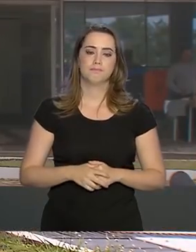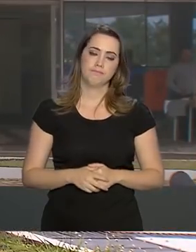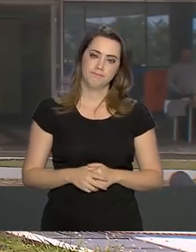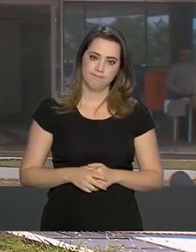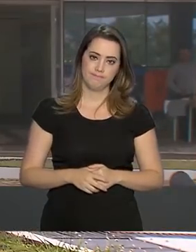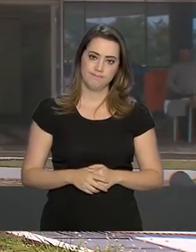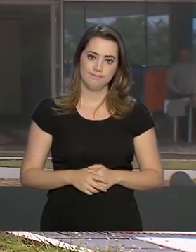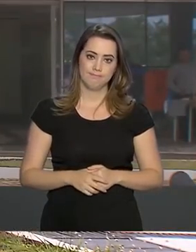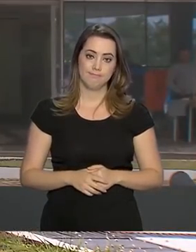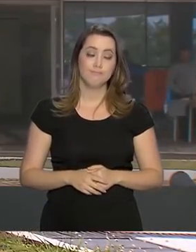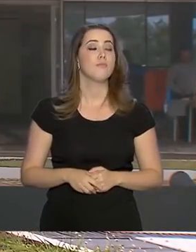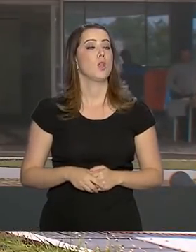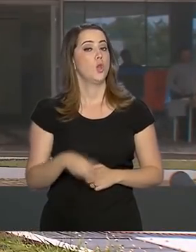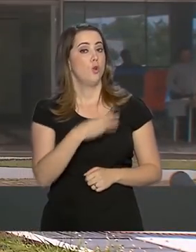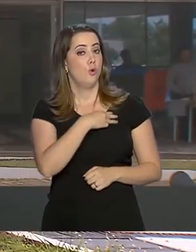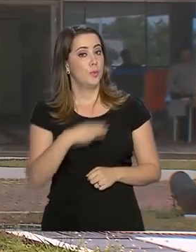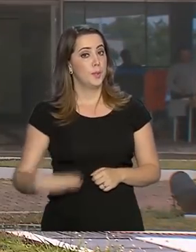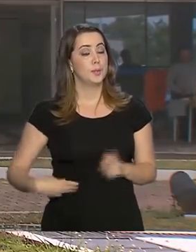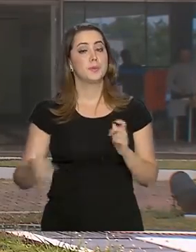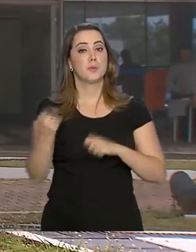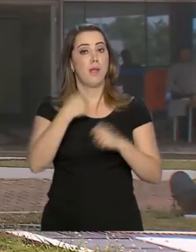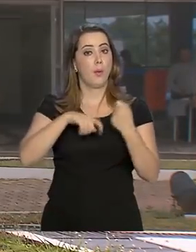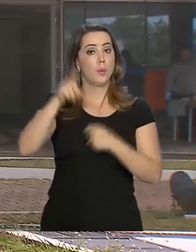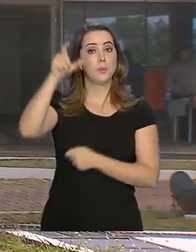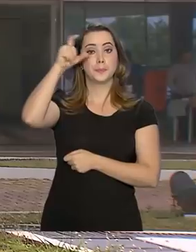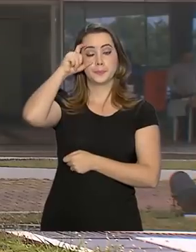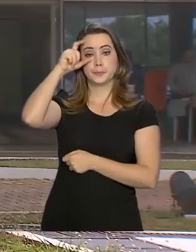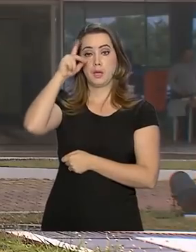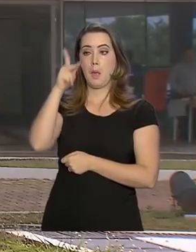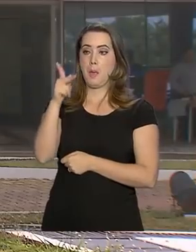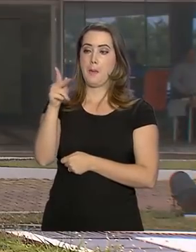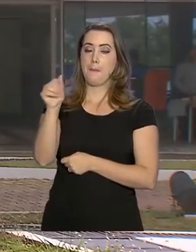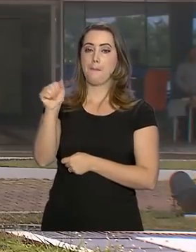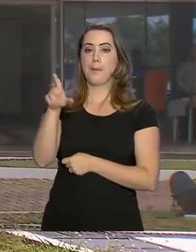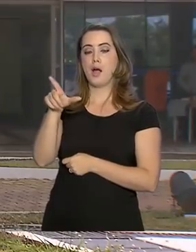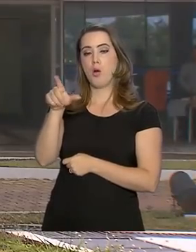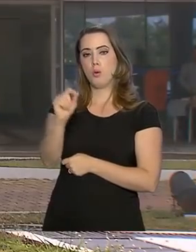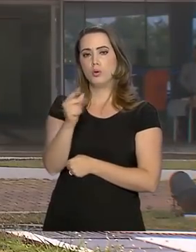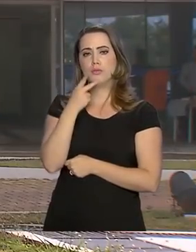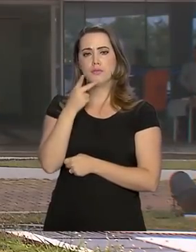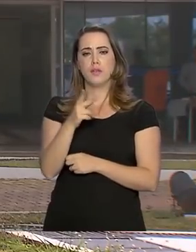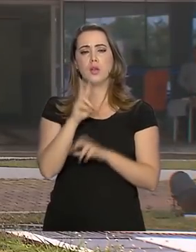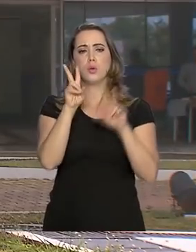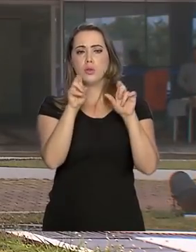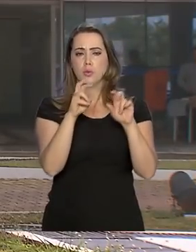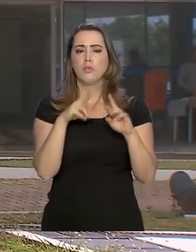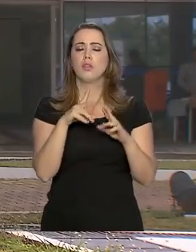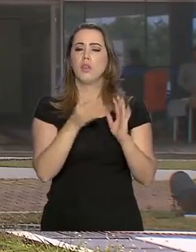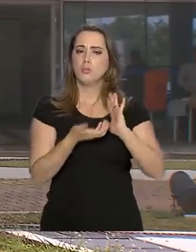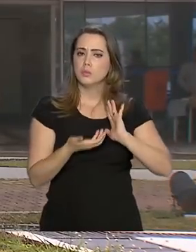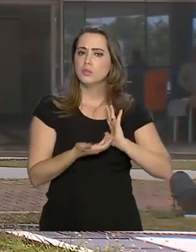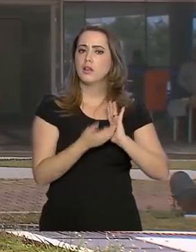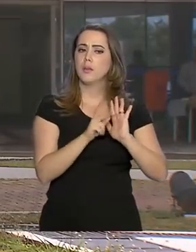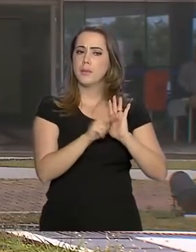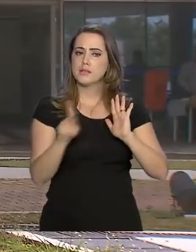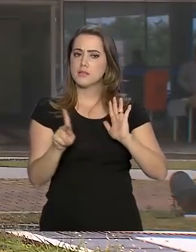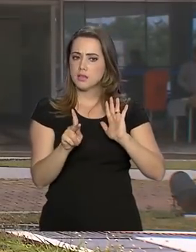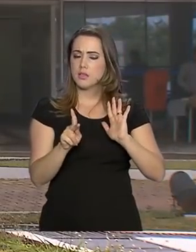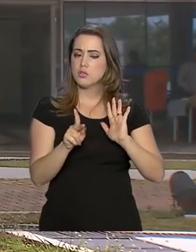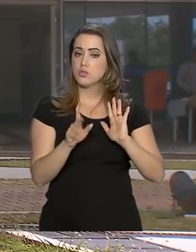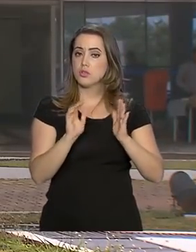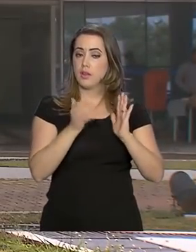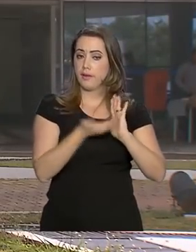Economia, Paulo Guedes, disse que o assunto da reunião com o presidente da Câmara dos Deputados, Rodrigo Maia, foi sobre a estrutura da